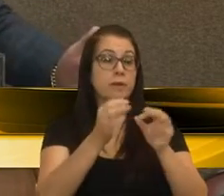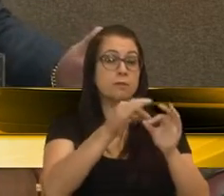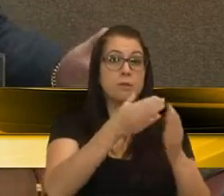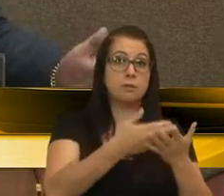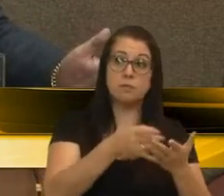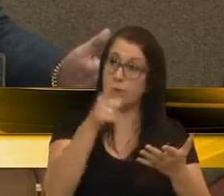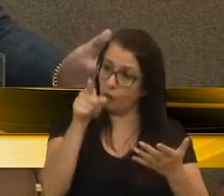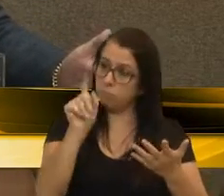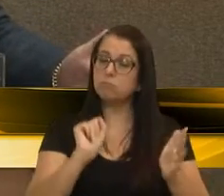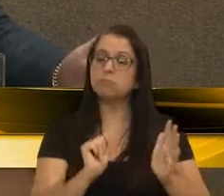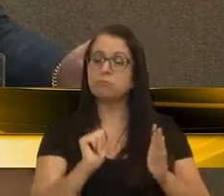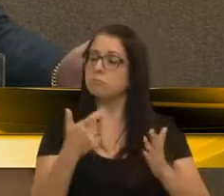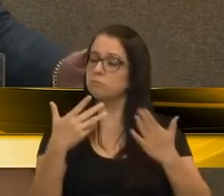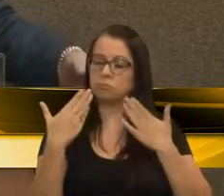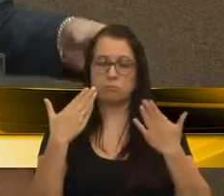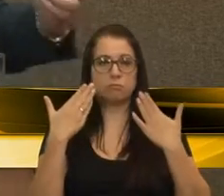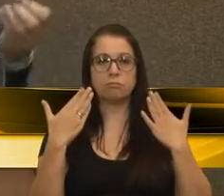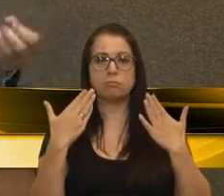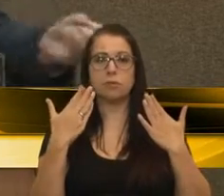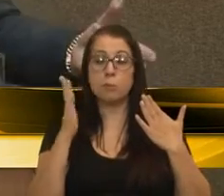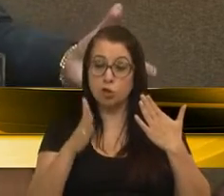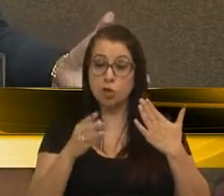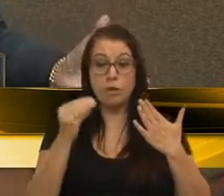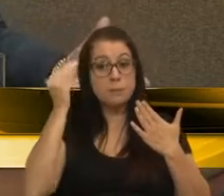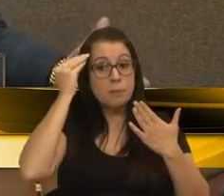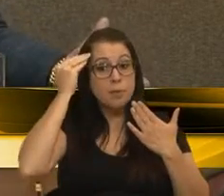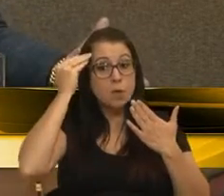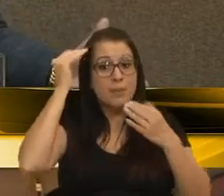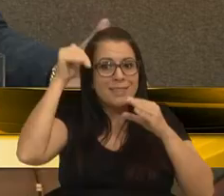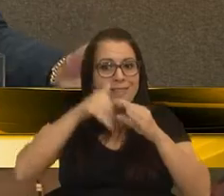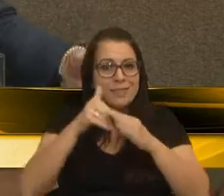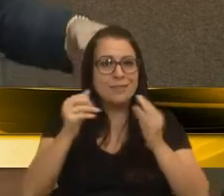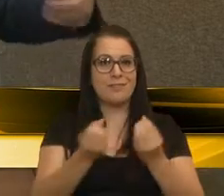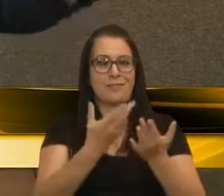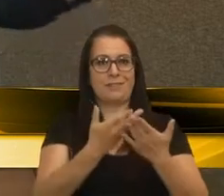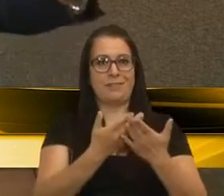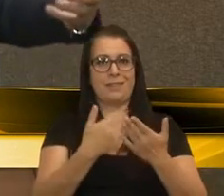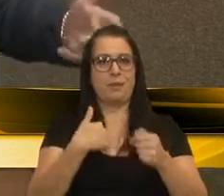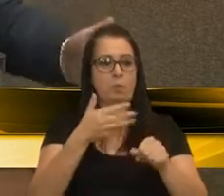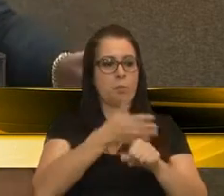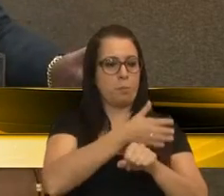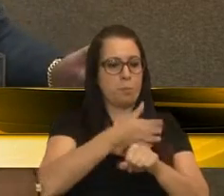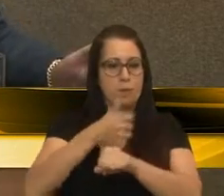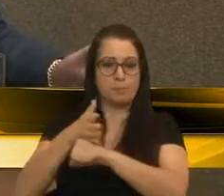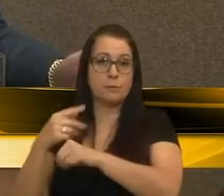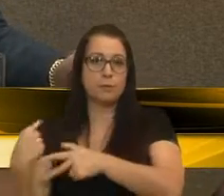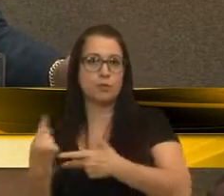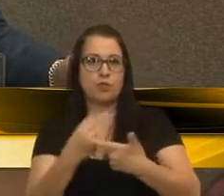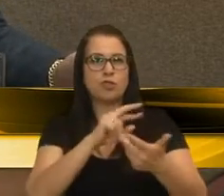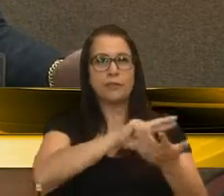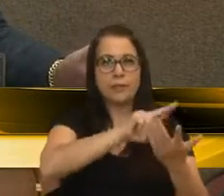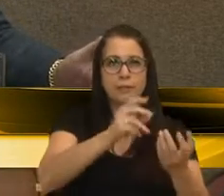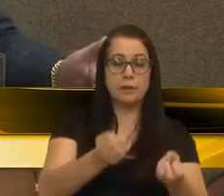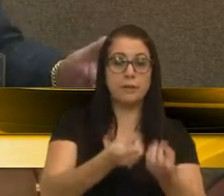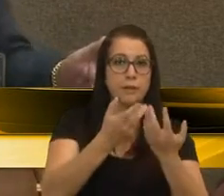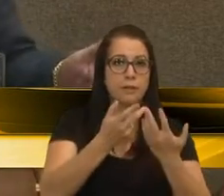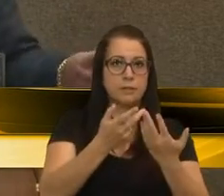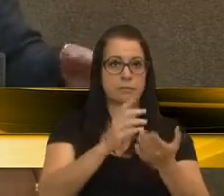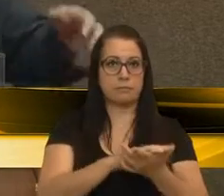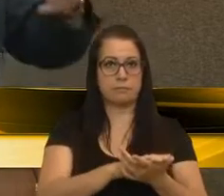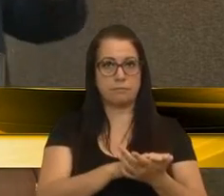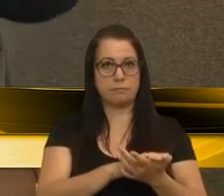Uva, é a senhora, sem dúvida nenhuma, porque vivenciou de dentro. Eu participei de várias festas,